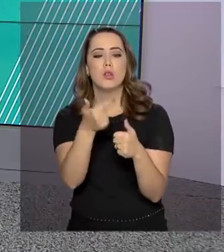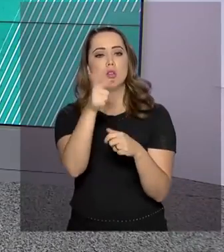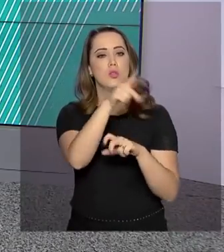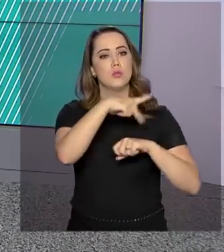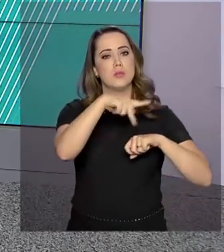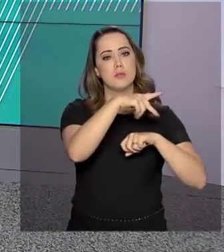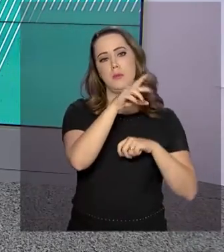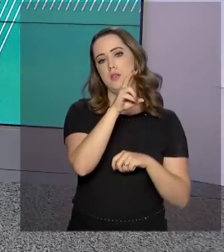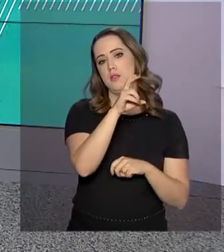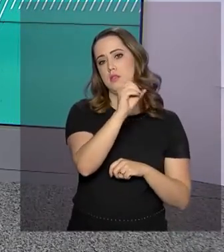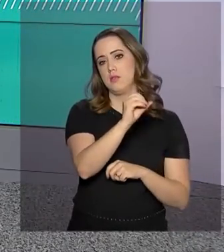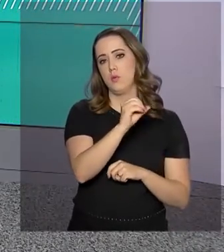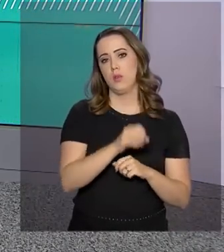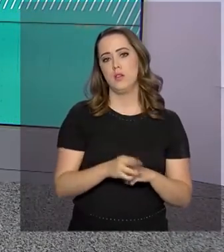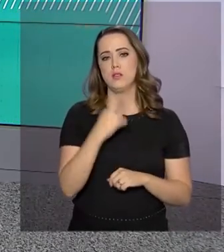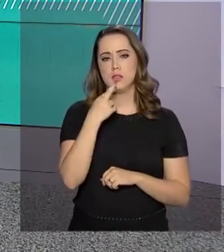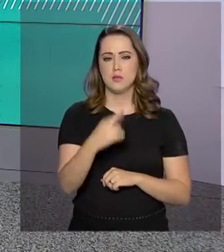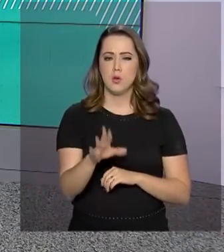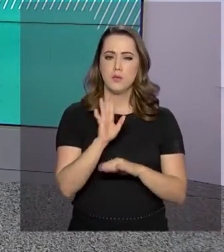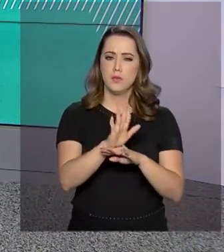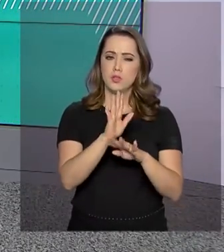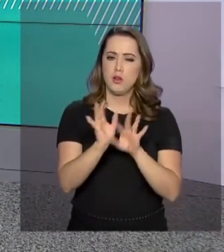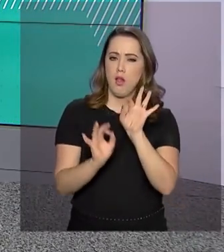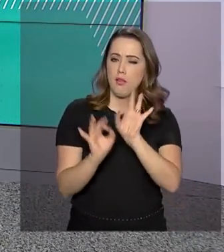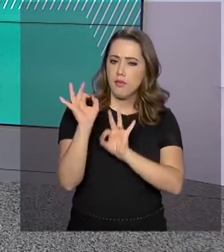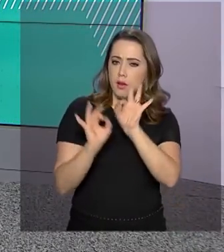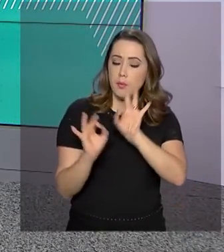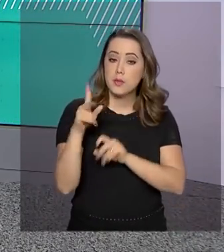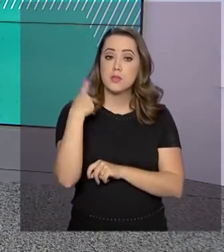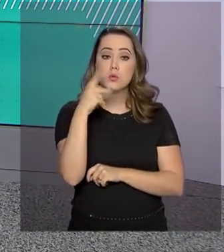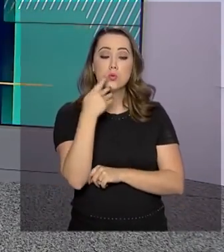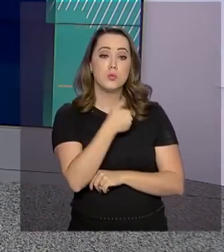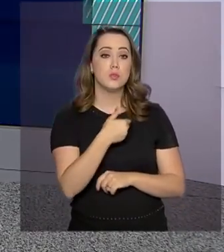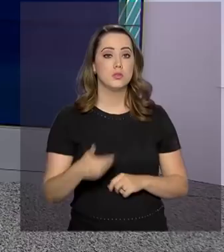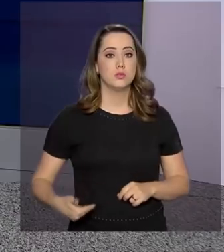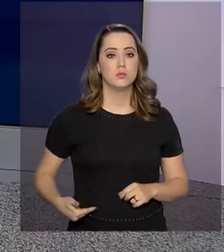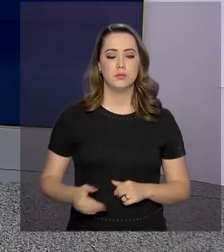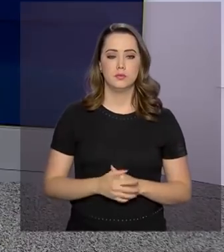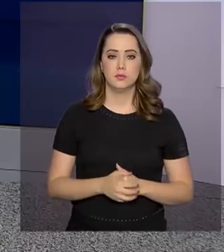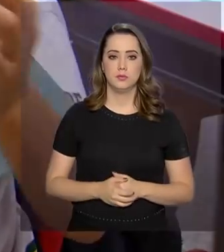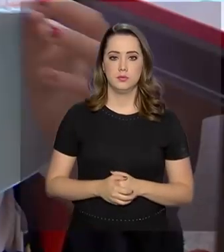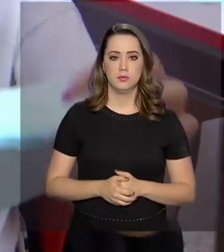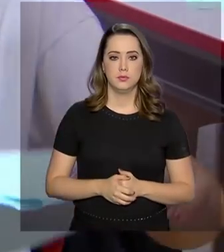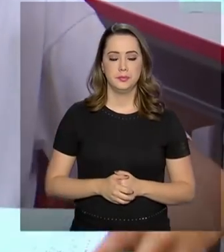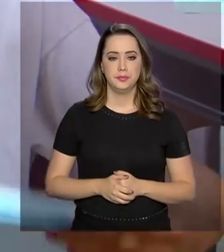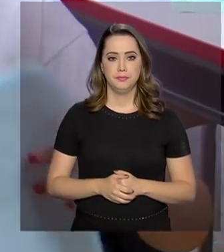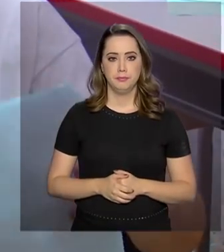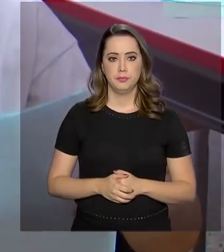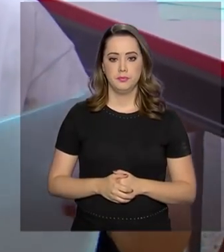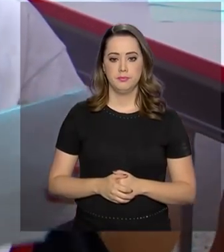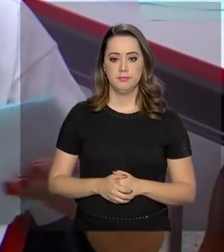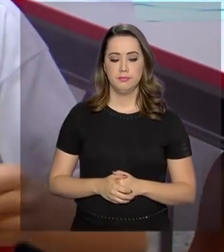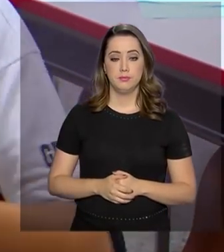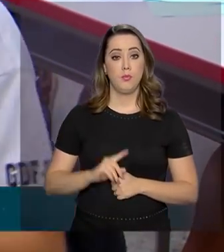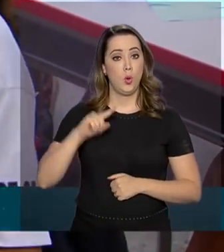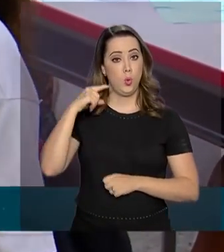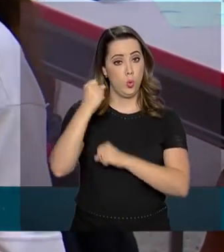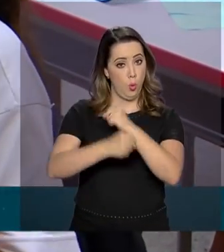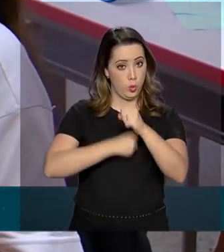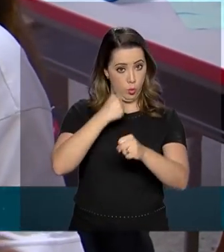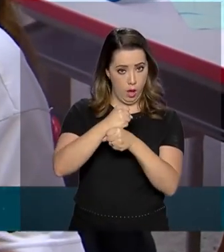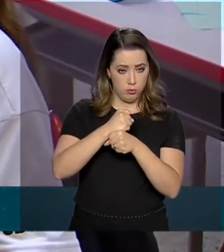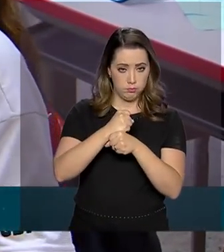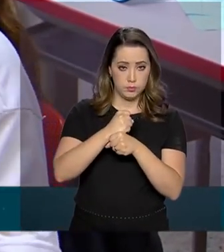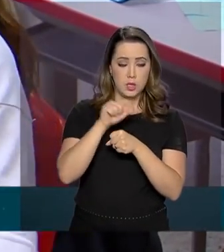países. Os resultados vão ajudar na elaboração de políticas públicas. A partir do ano que vem,